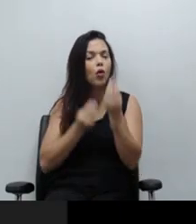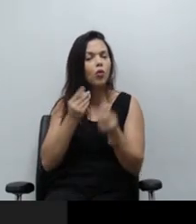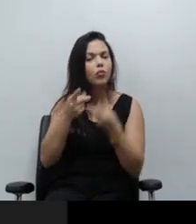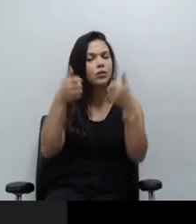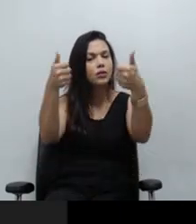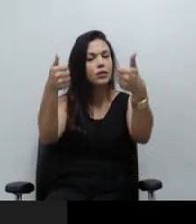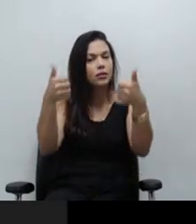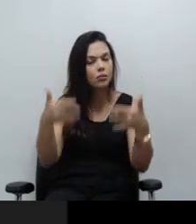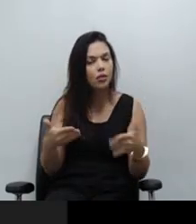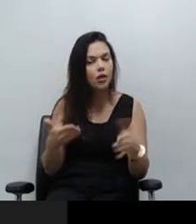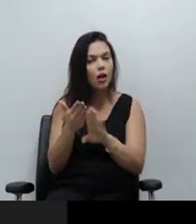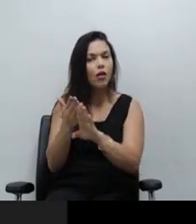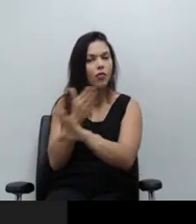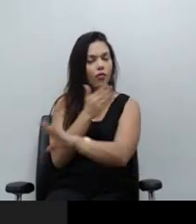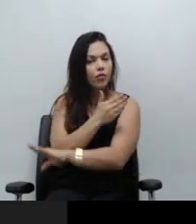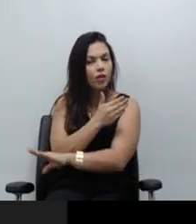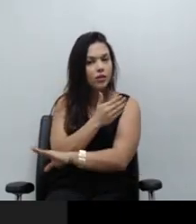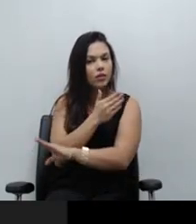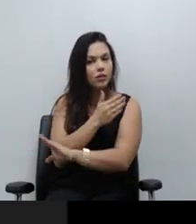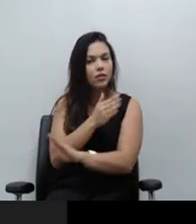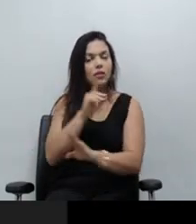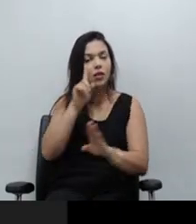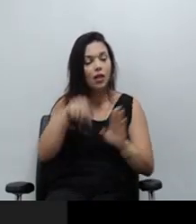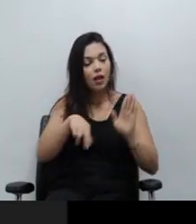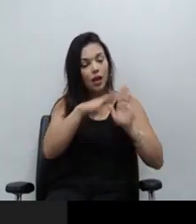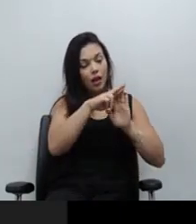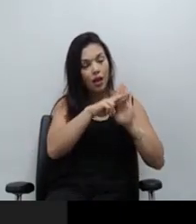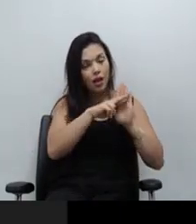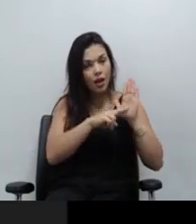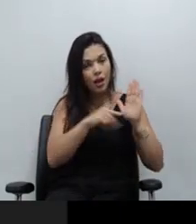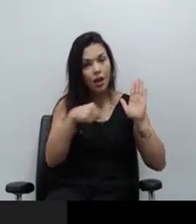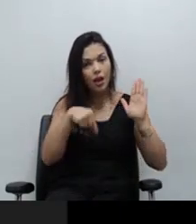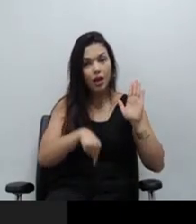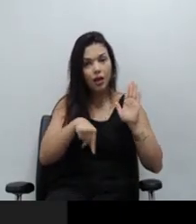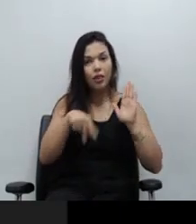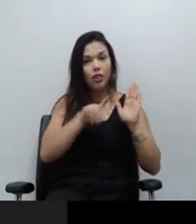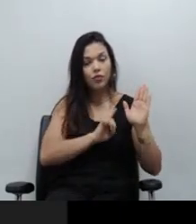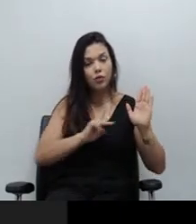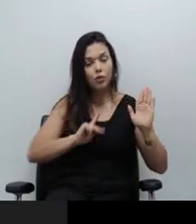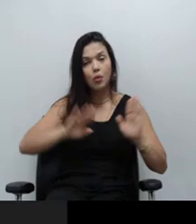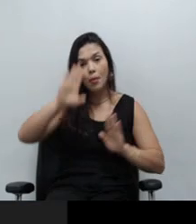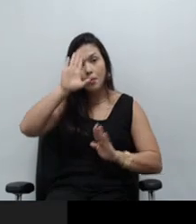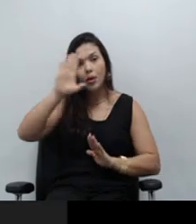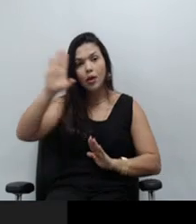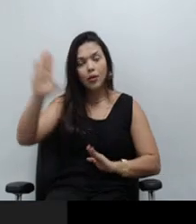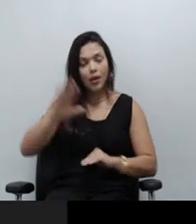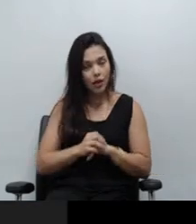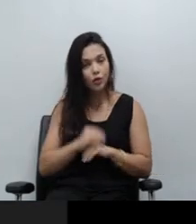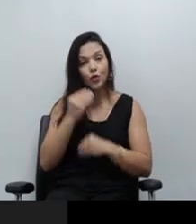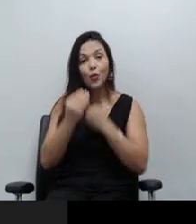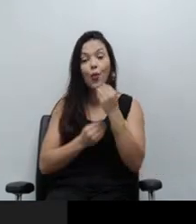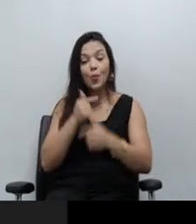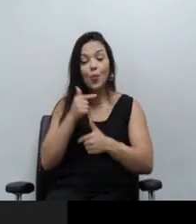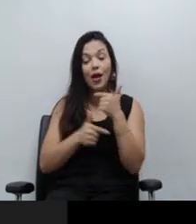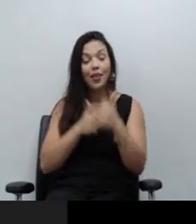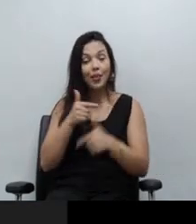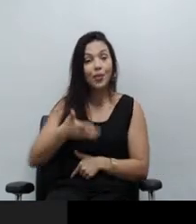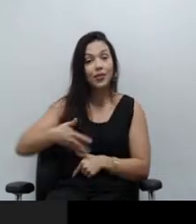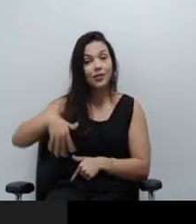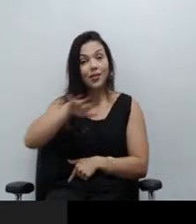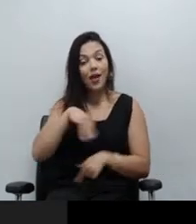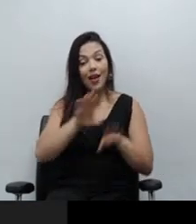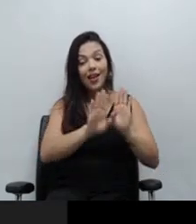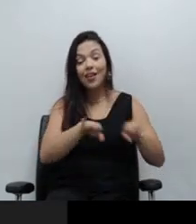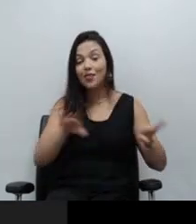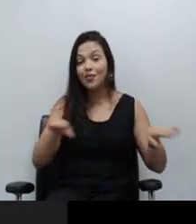justifica o afastamento da própria norma interna de prioridade. Como será feita a atuação na área da infância, já que